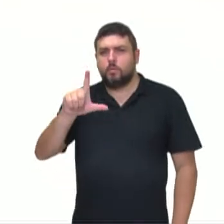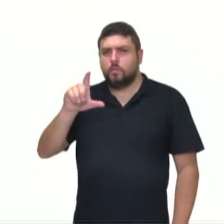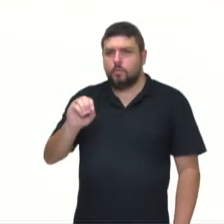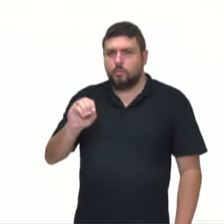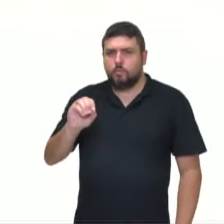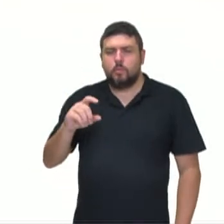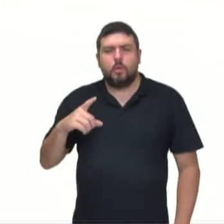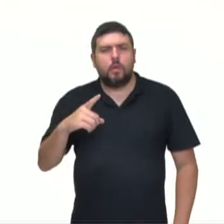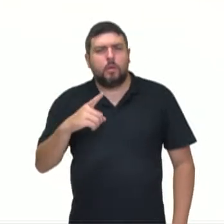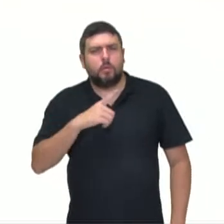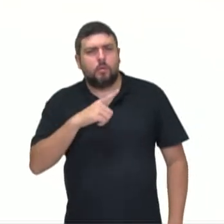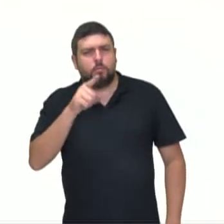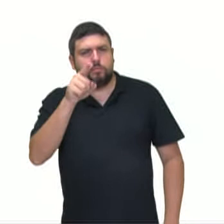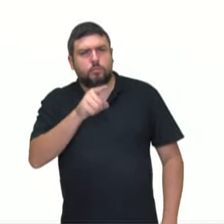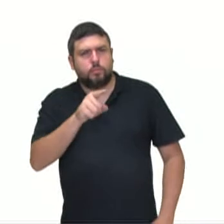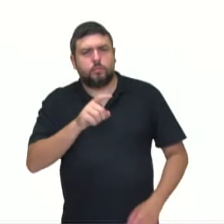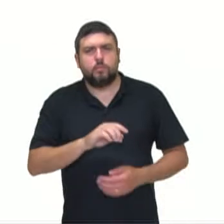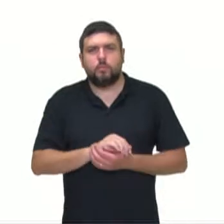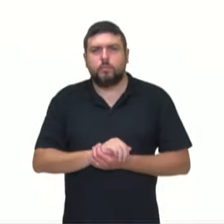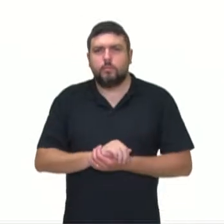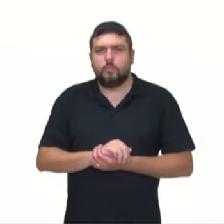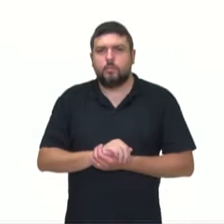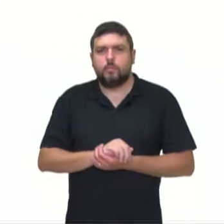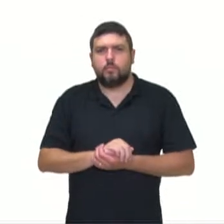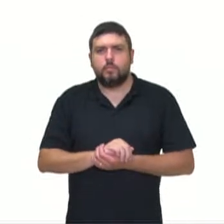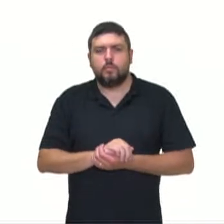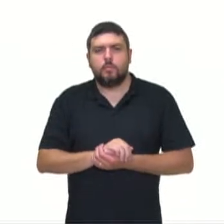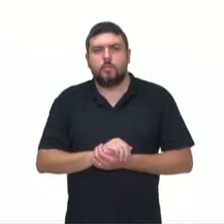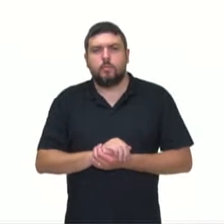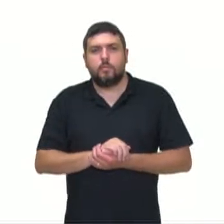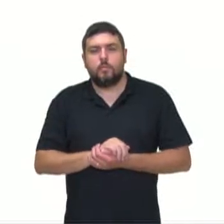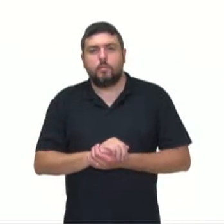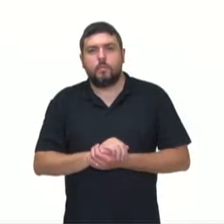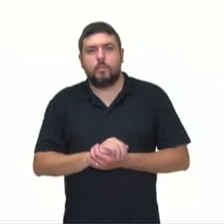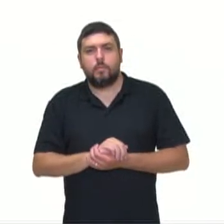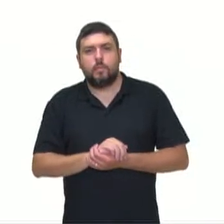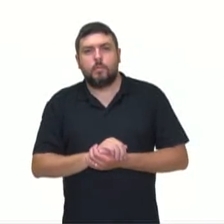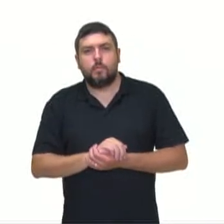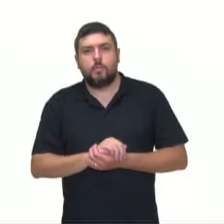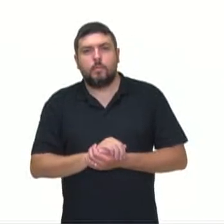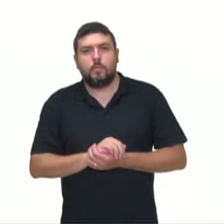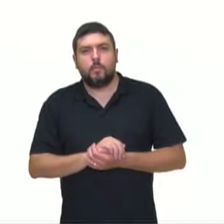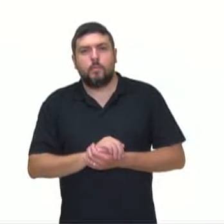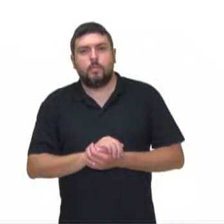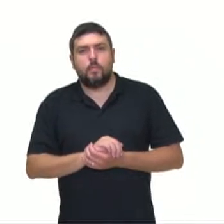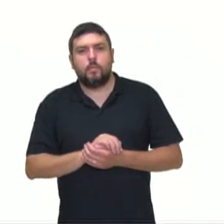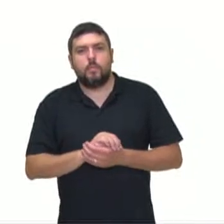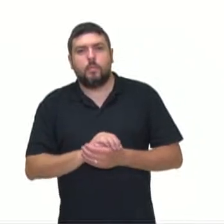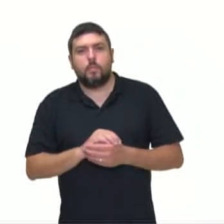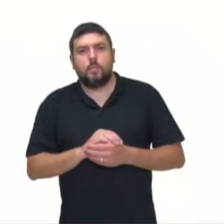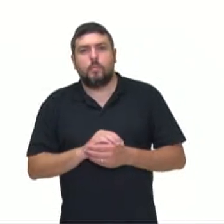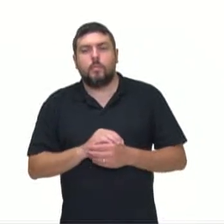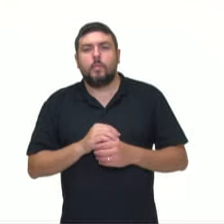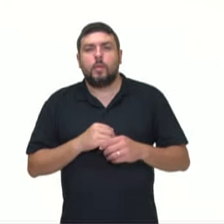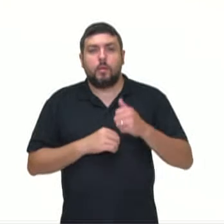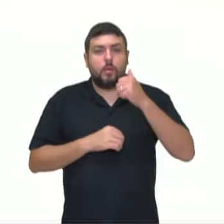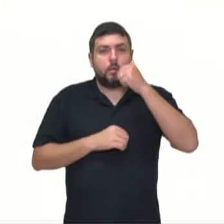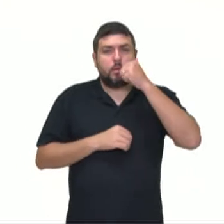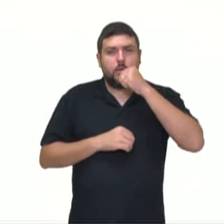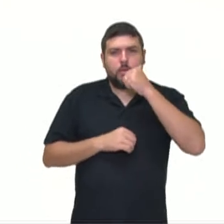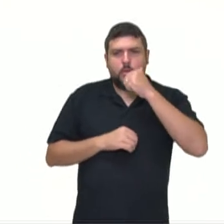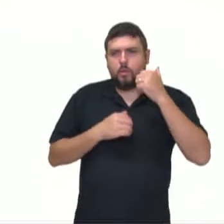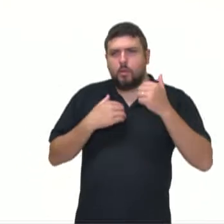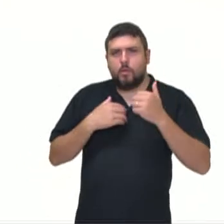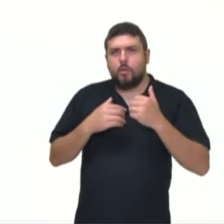Daí a moça, tem uma outra moça, senhores, quero ser na tatuagem, não estou segura se a um leva